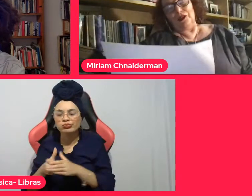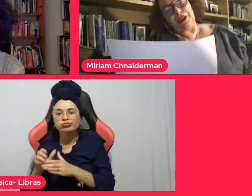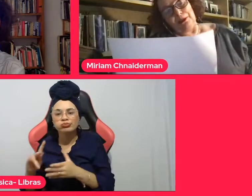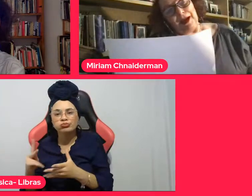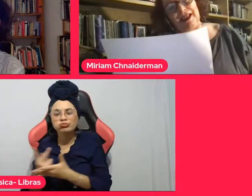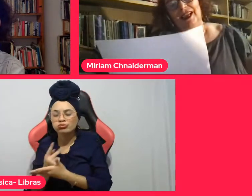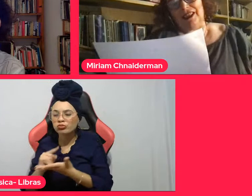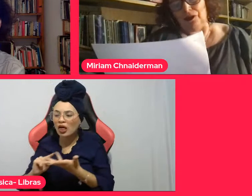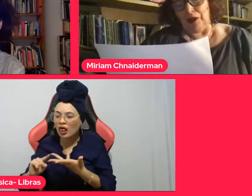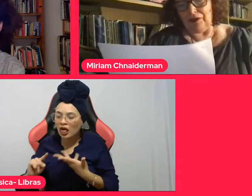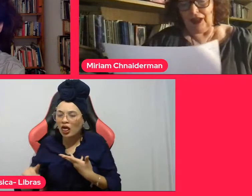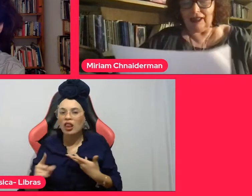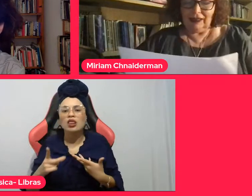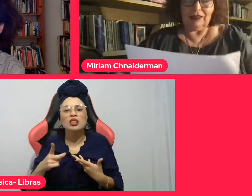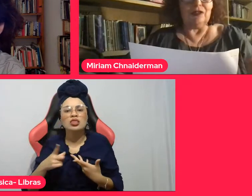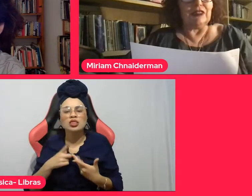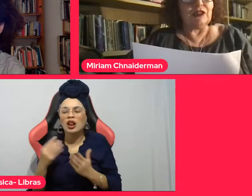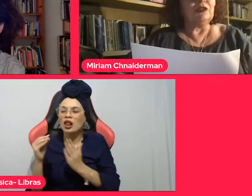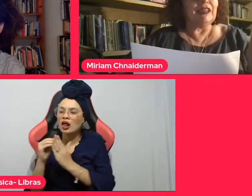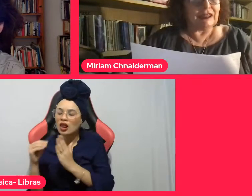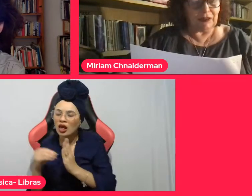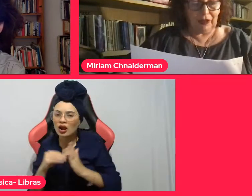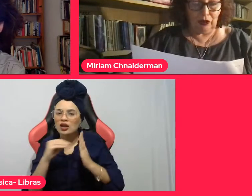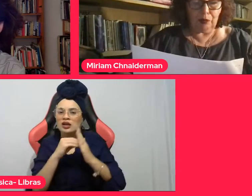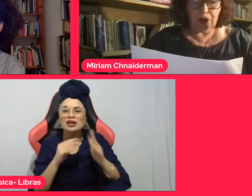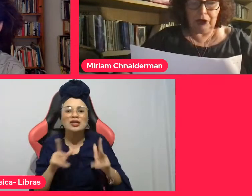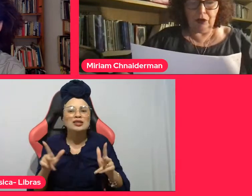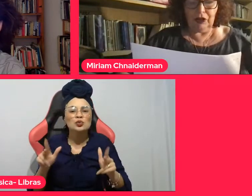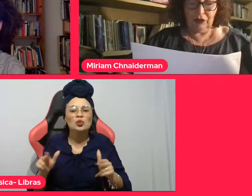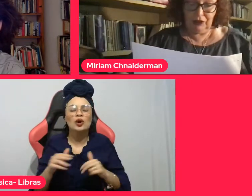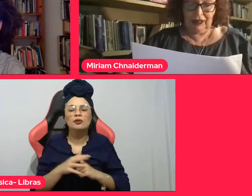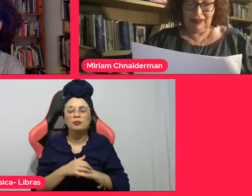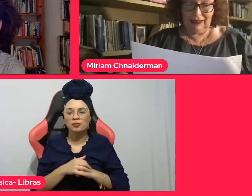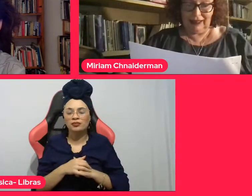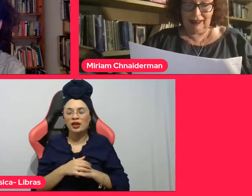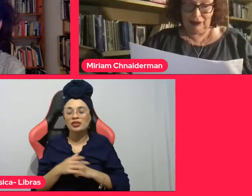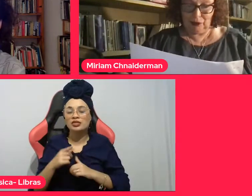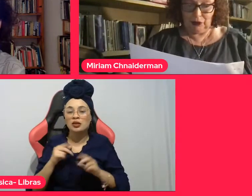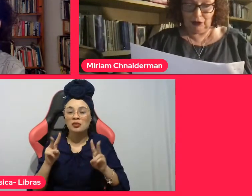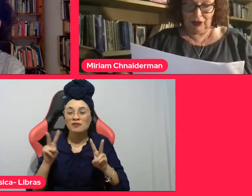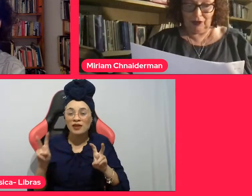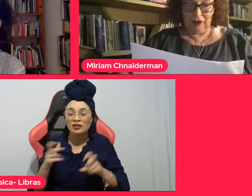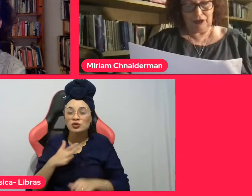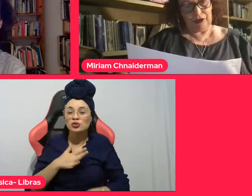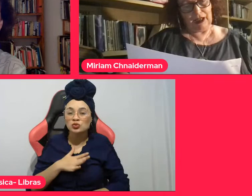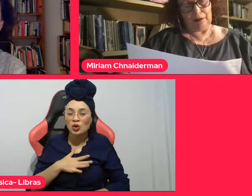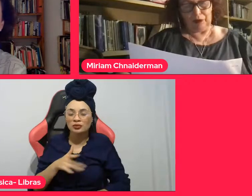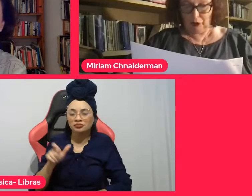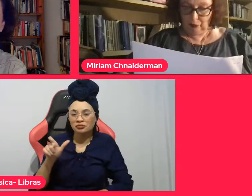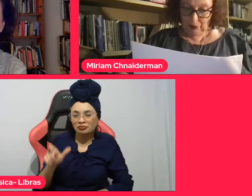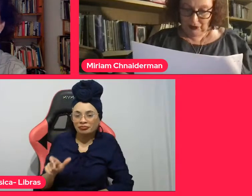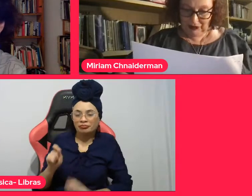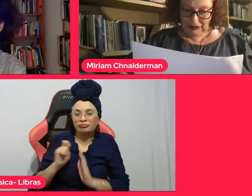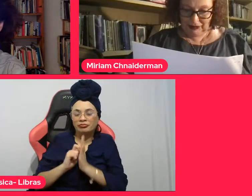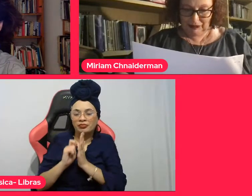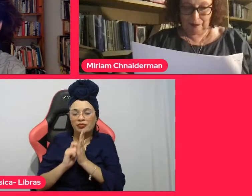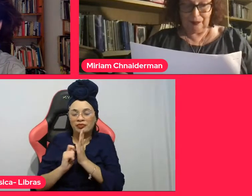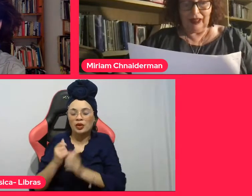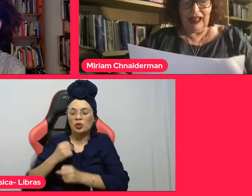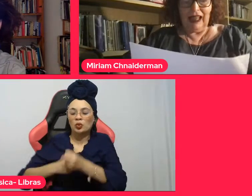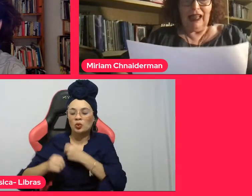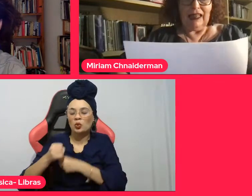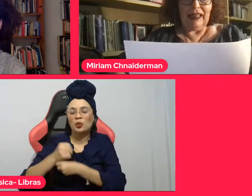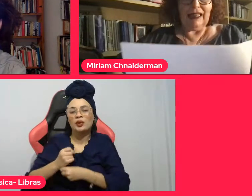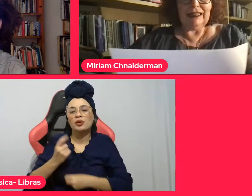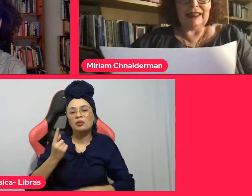Eu separei aqui uma frase que Nietzsche falou em 1878, é que eu acho ela muito importante.